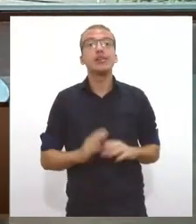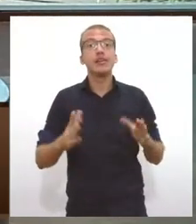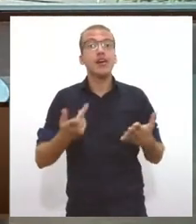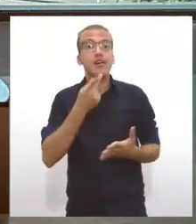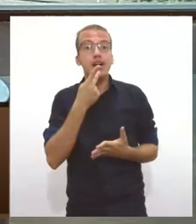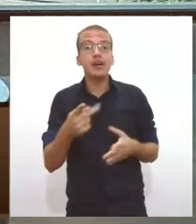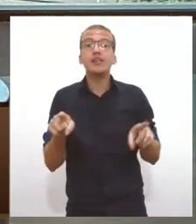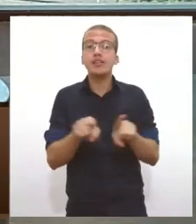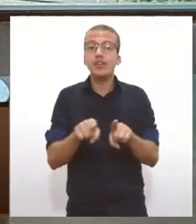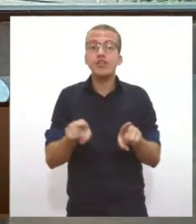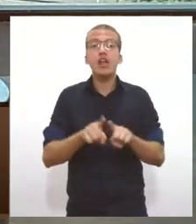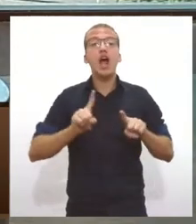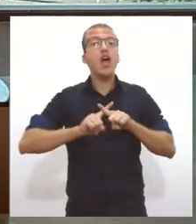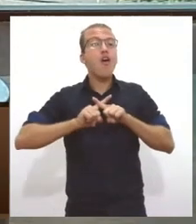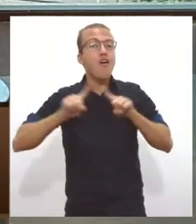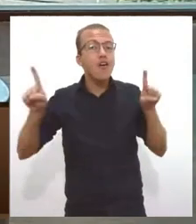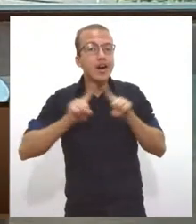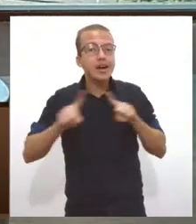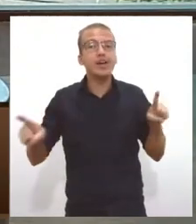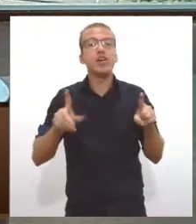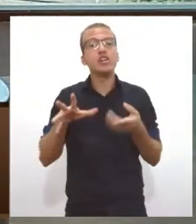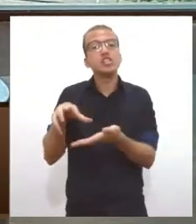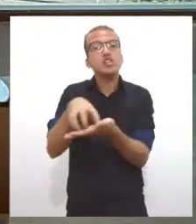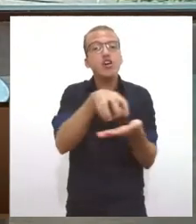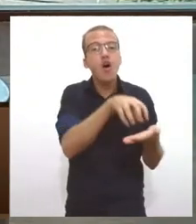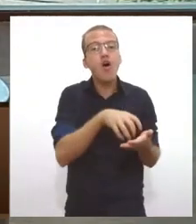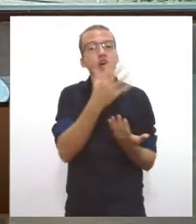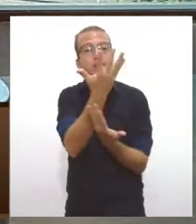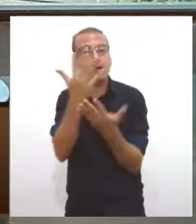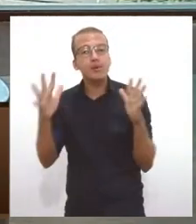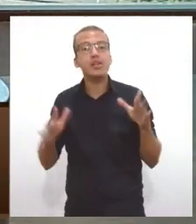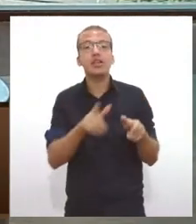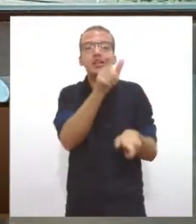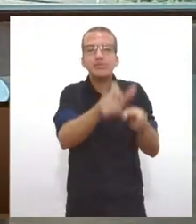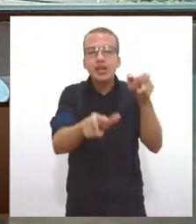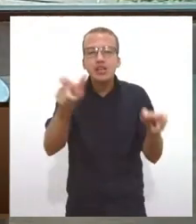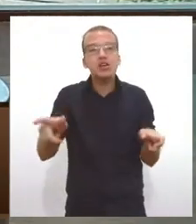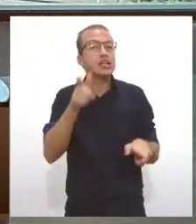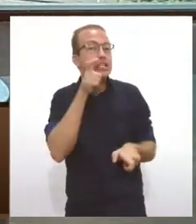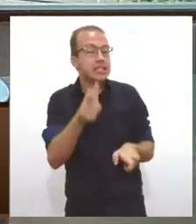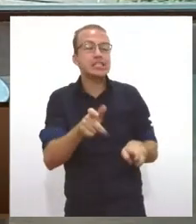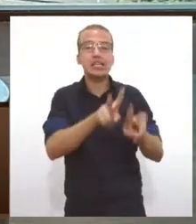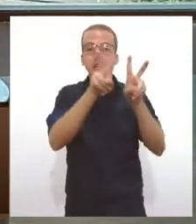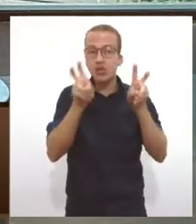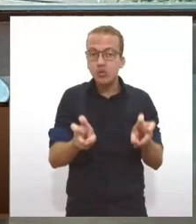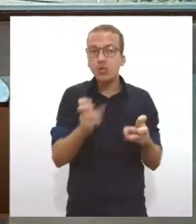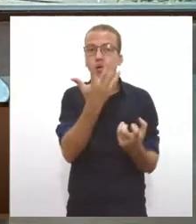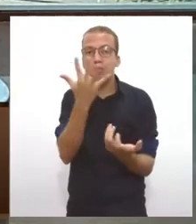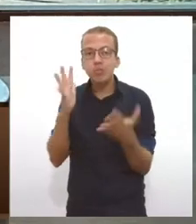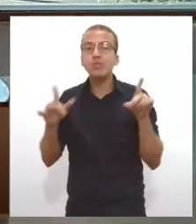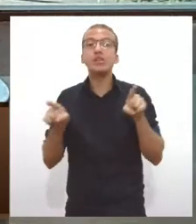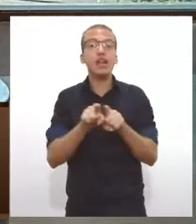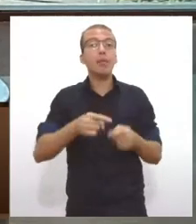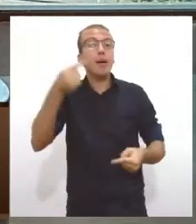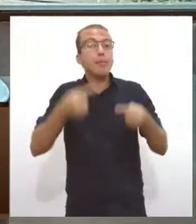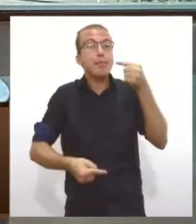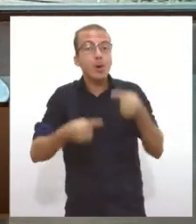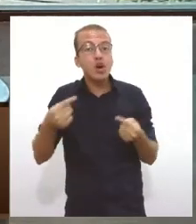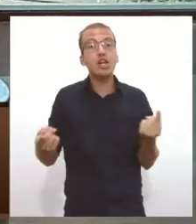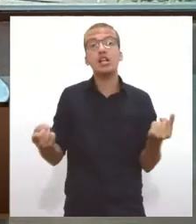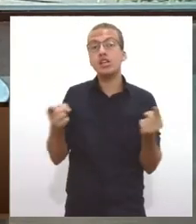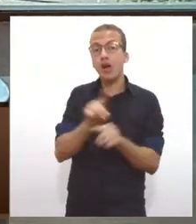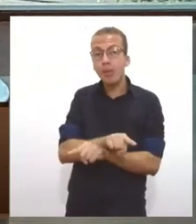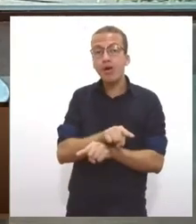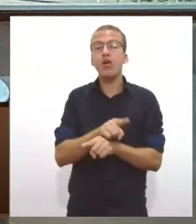muito séria de órgãos ambientais, de ambientalistas e também de políticos da oposição, justamente porque essa matéria chega,